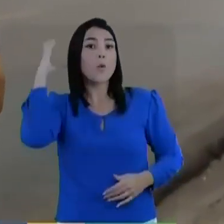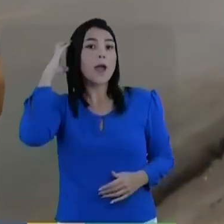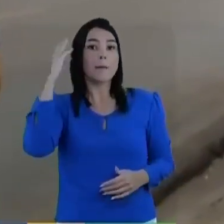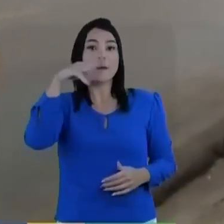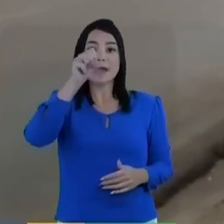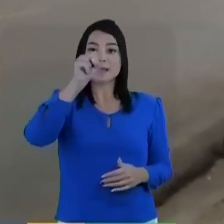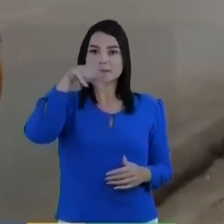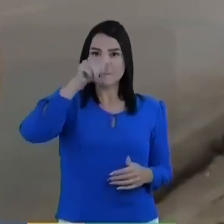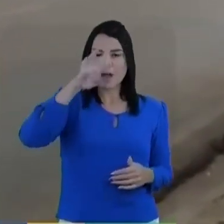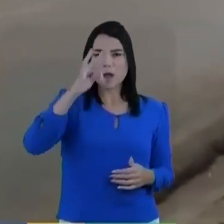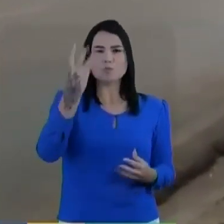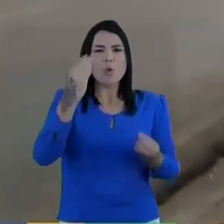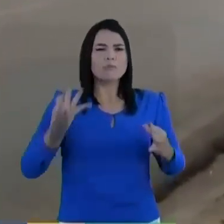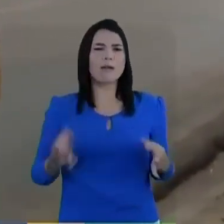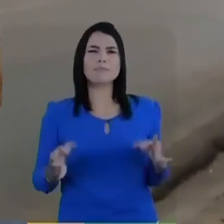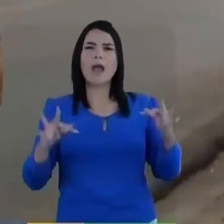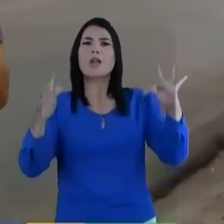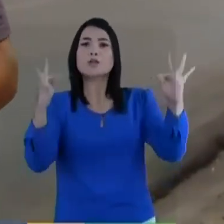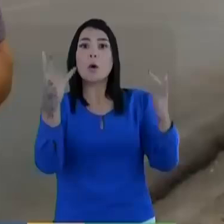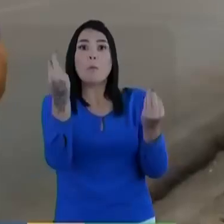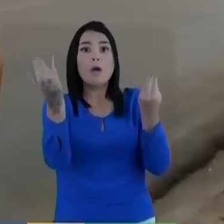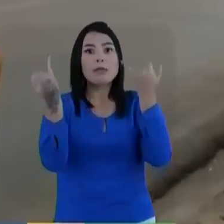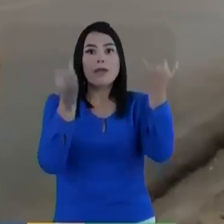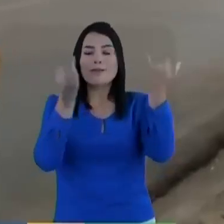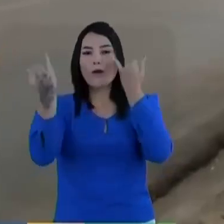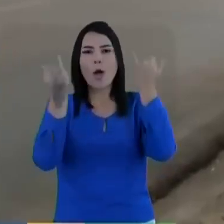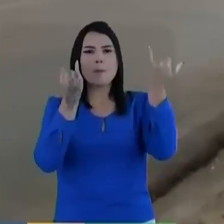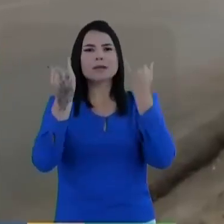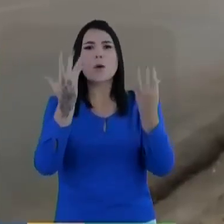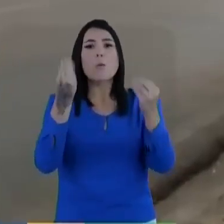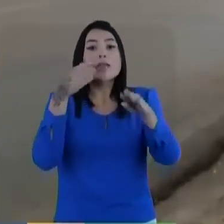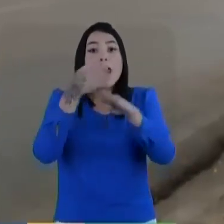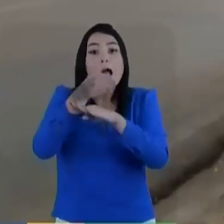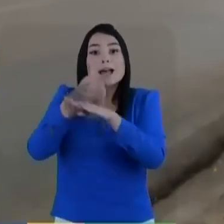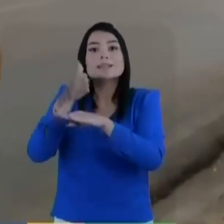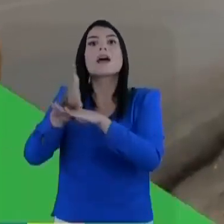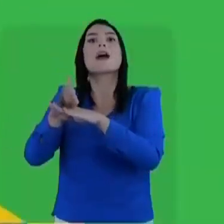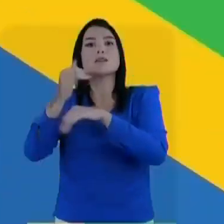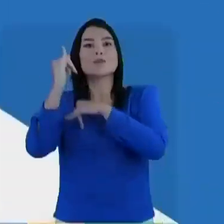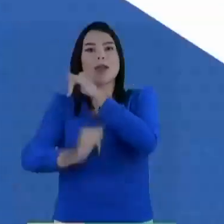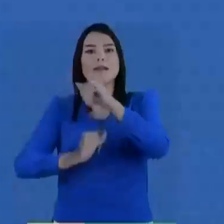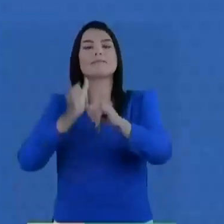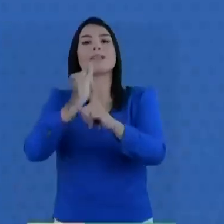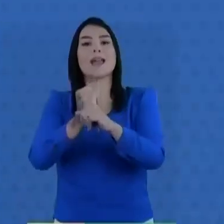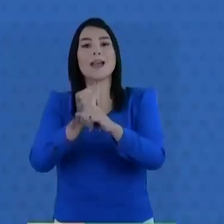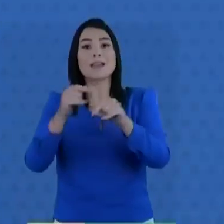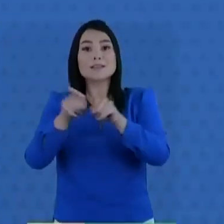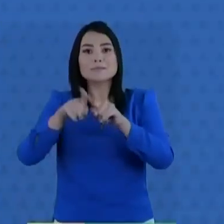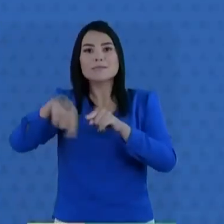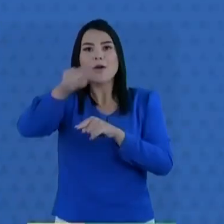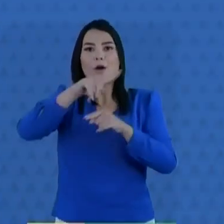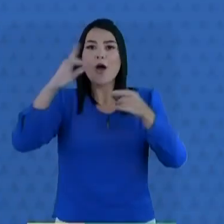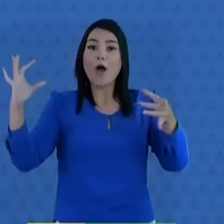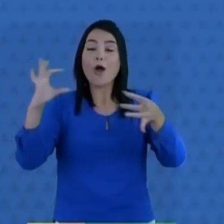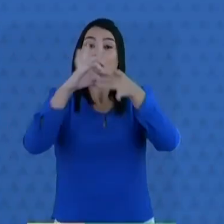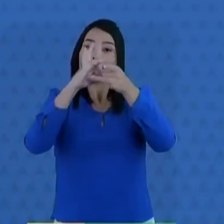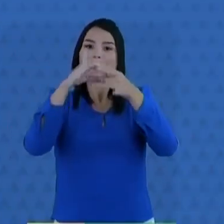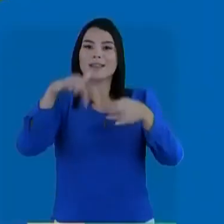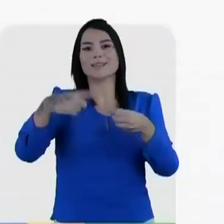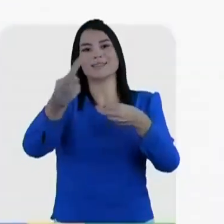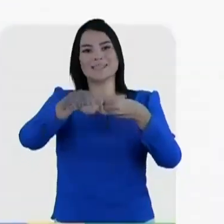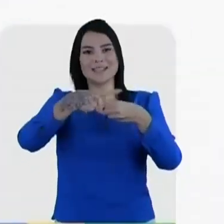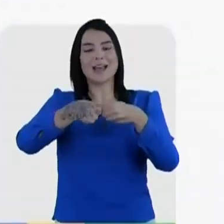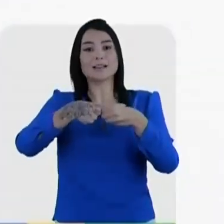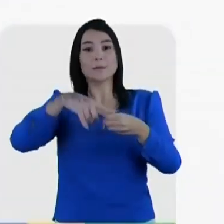muita informação, muito acesso à internet e vamos fazer você ficar conectado com a nossa cidade. Baixe nosso plano de governo e